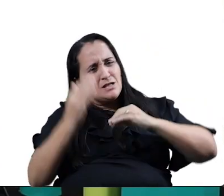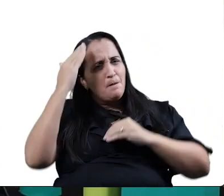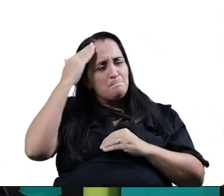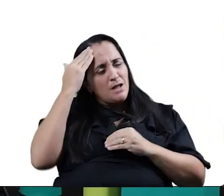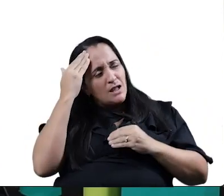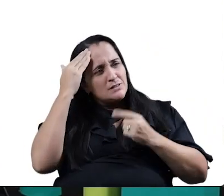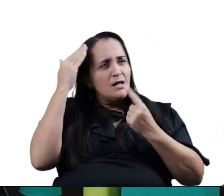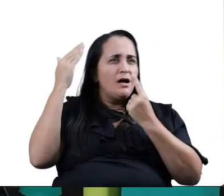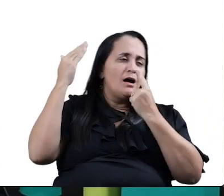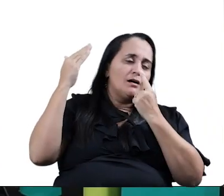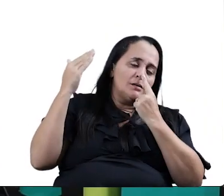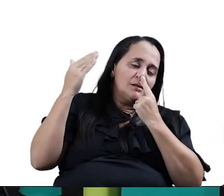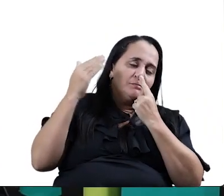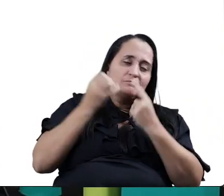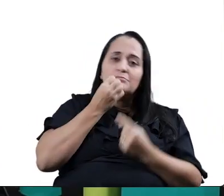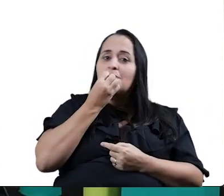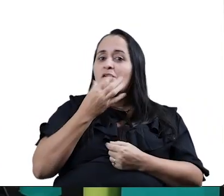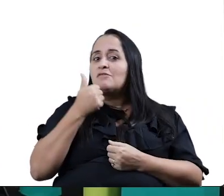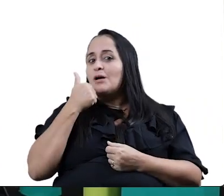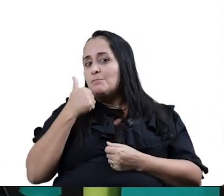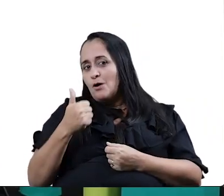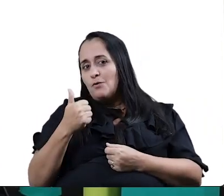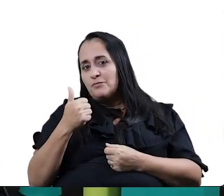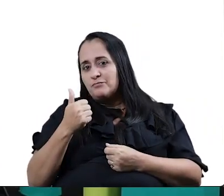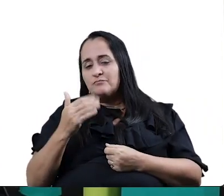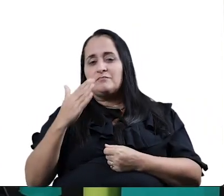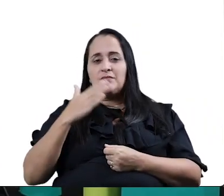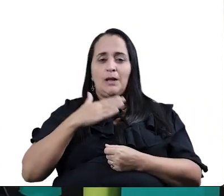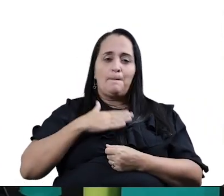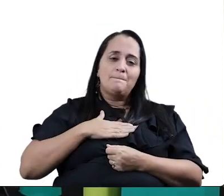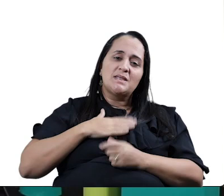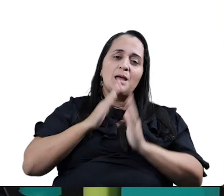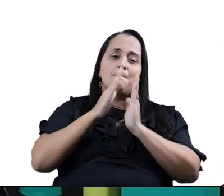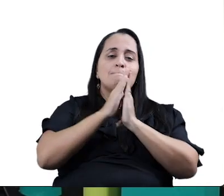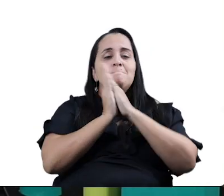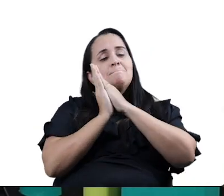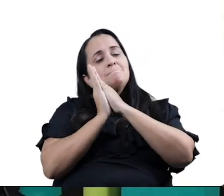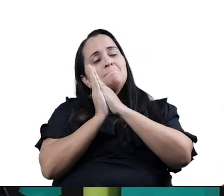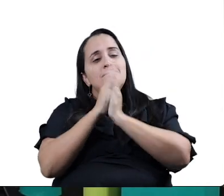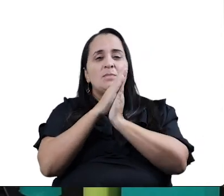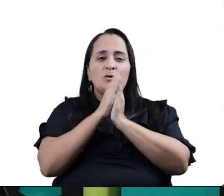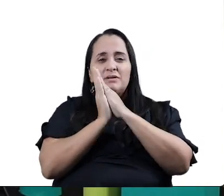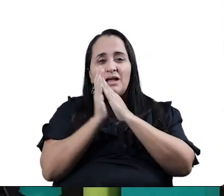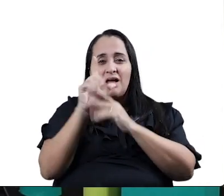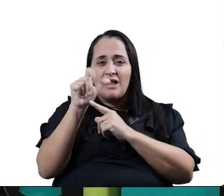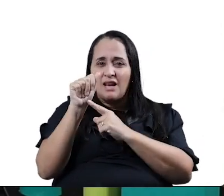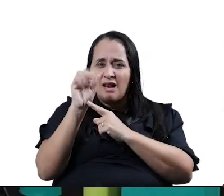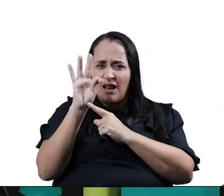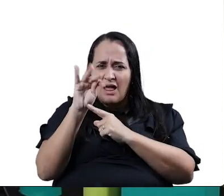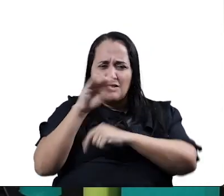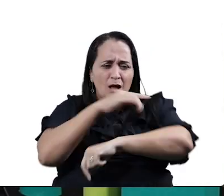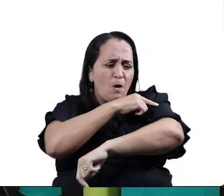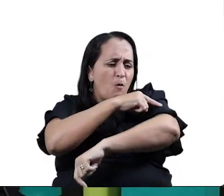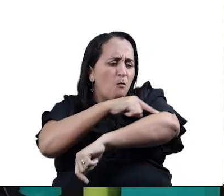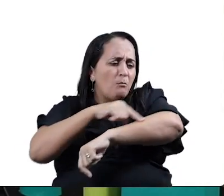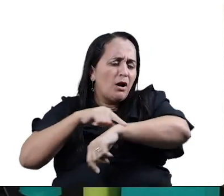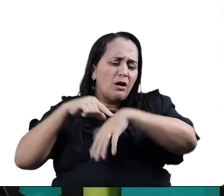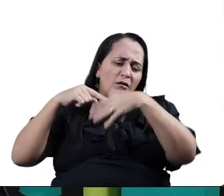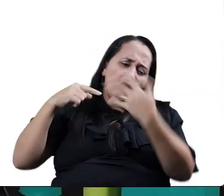aqui, para ficar boa. Minha boneca de lata bateu os bracinhos no chão.